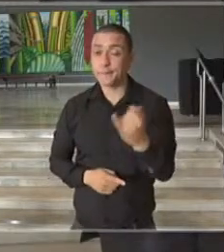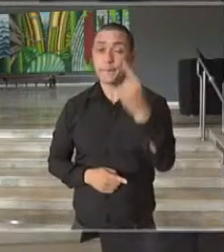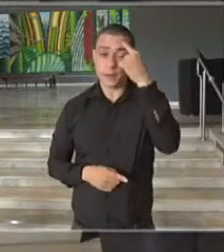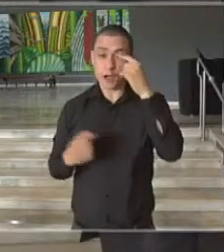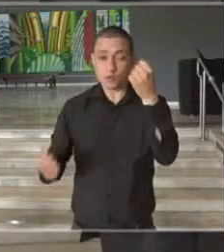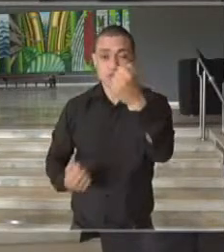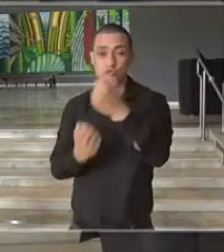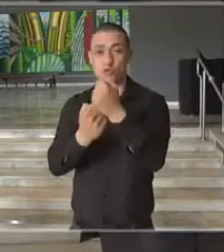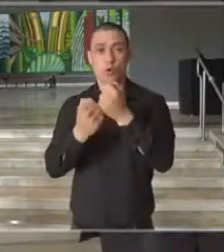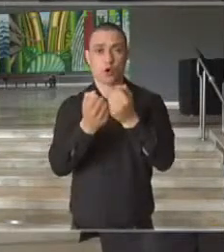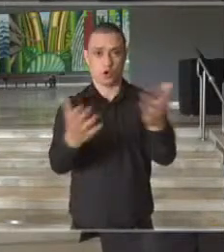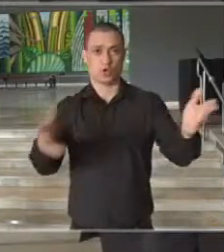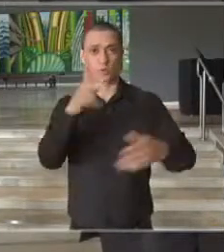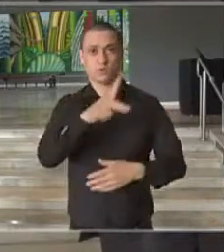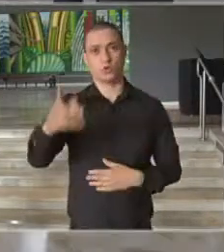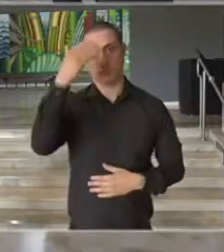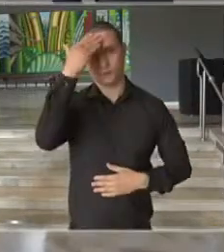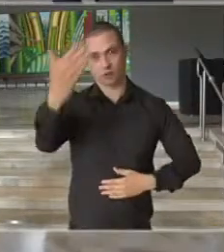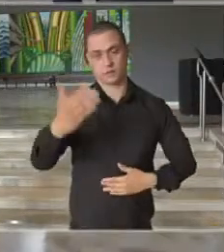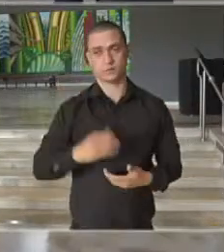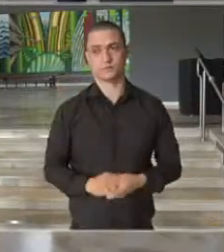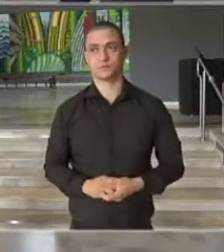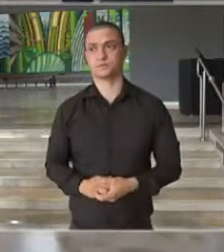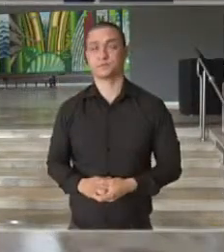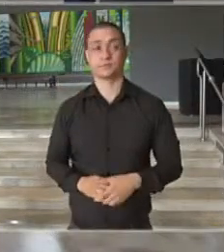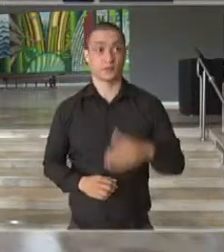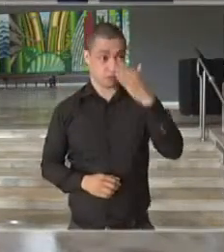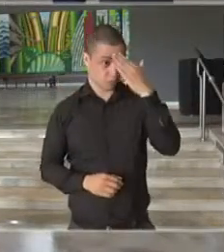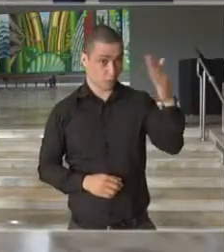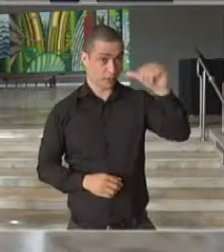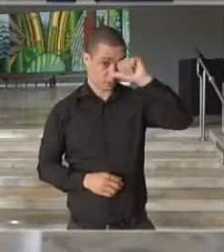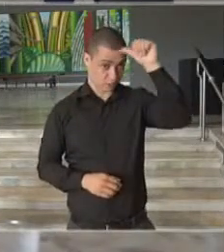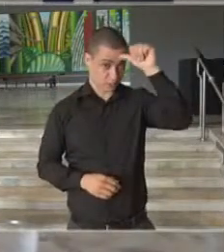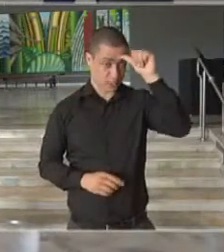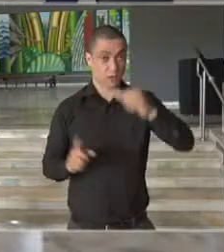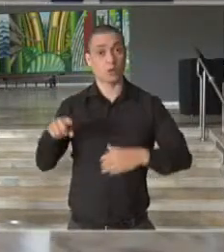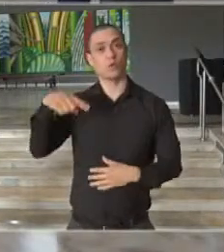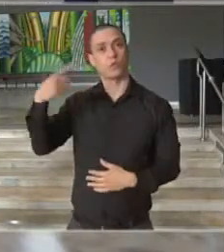suporte aos nossos profissionais. Obrigado. Obrigado, Roseli. Antes da próxima intervenção, quero registrar...